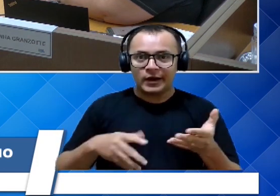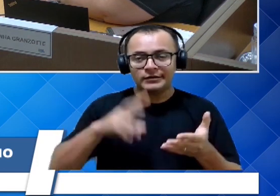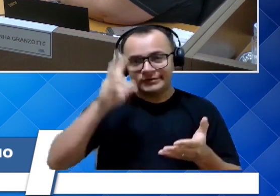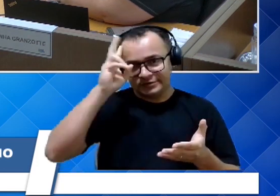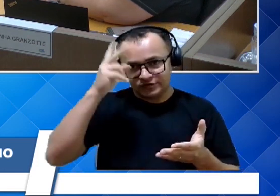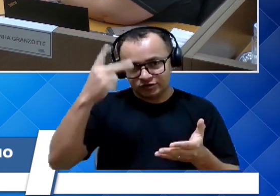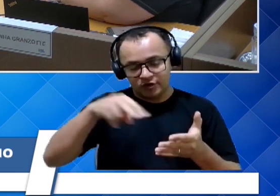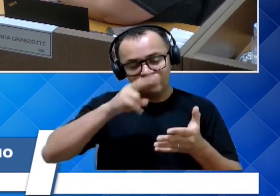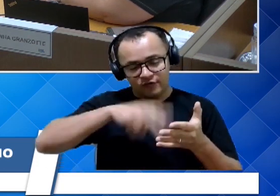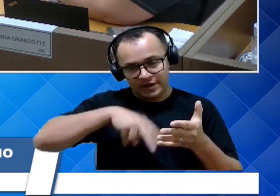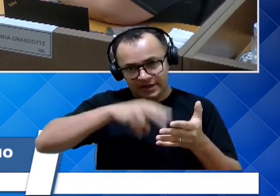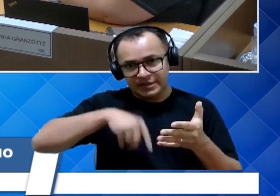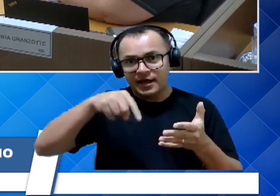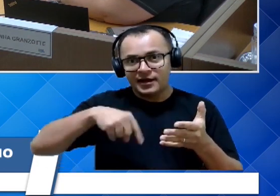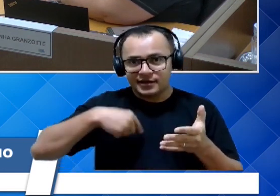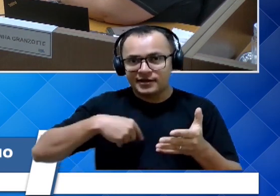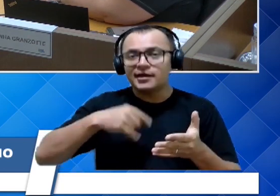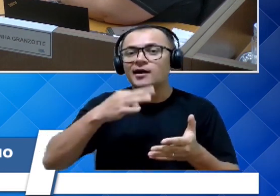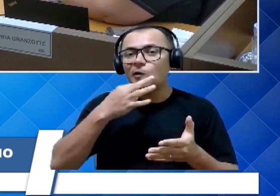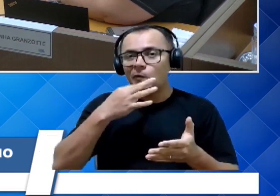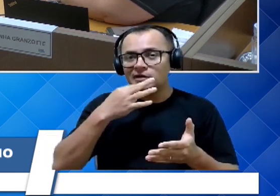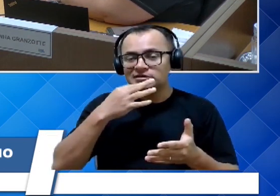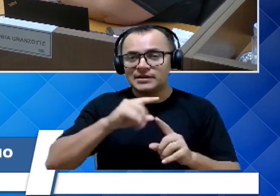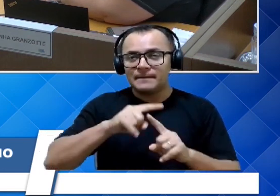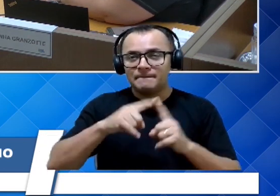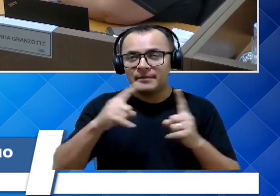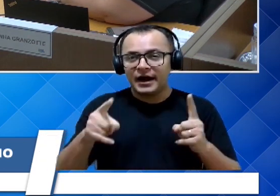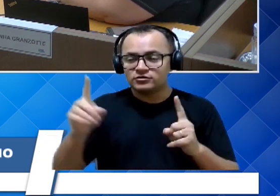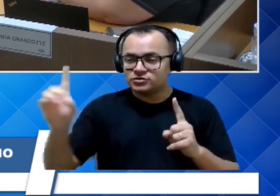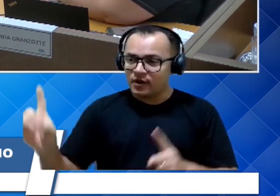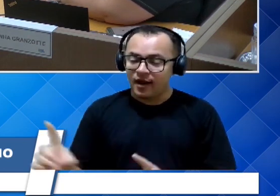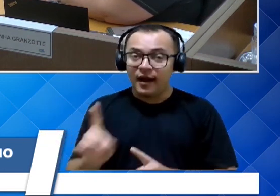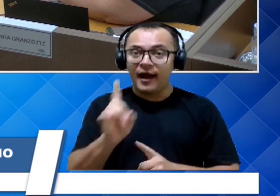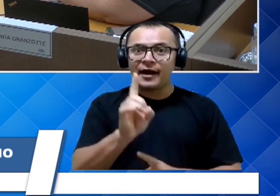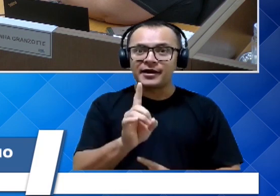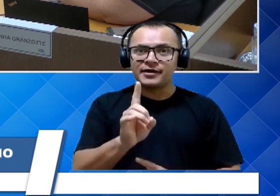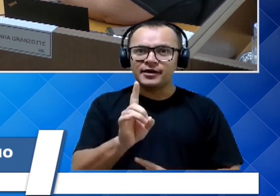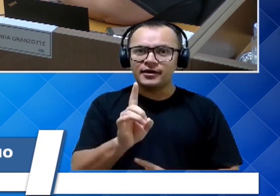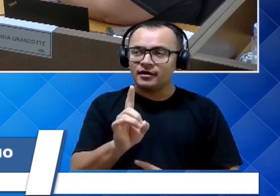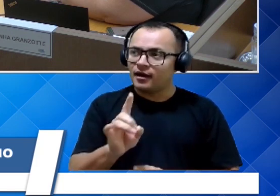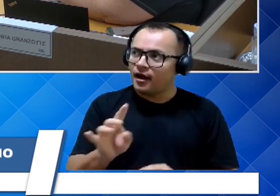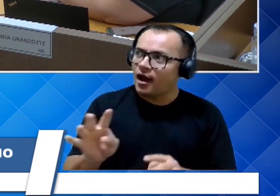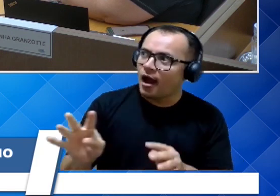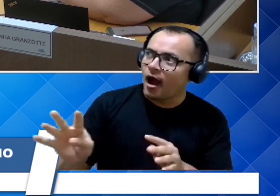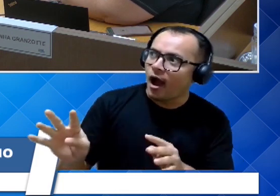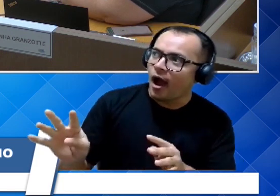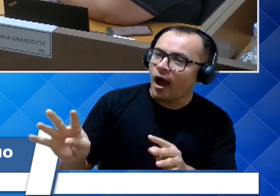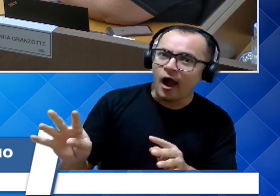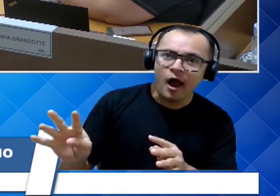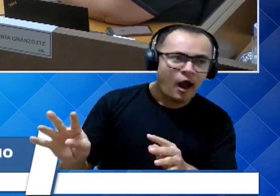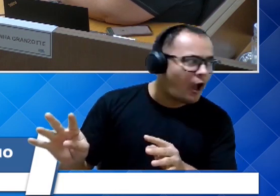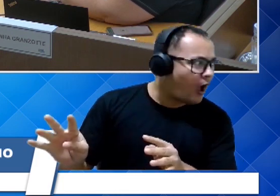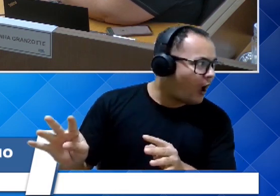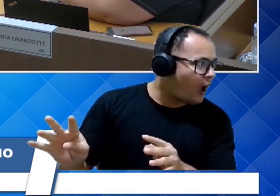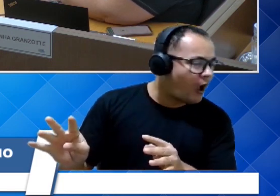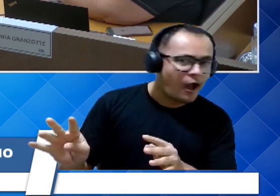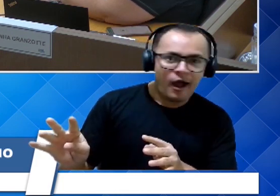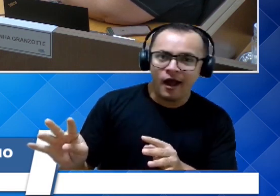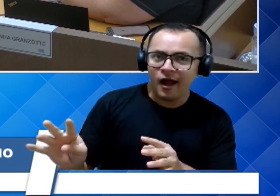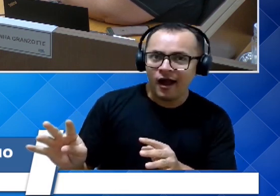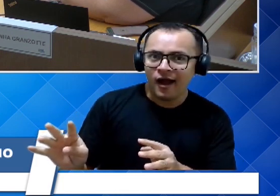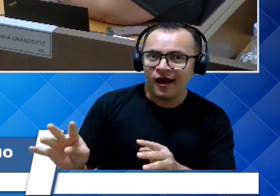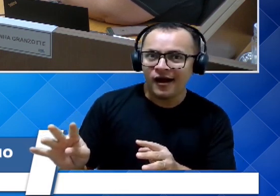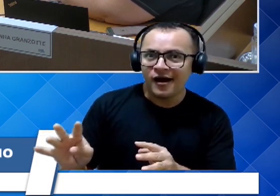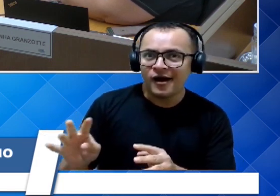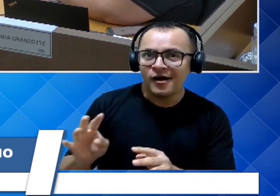mas a presença do senhor já basta. Pra transparecer o homem de caráter, o homem